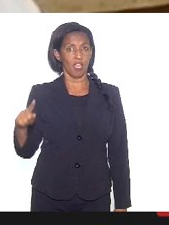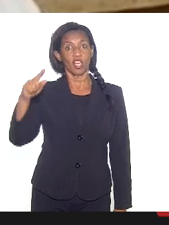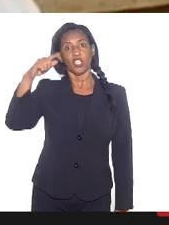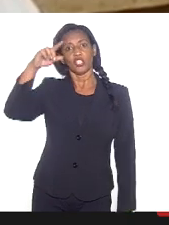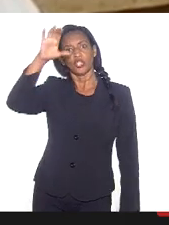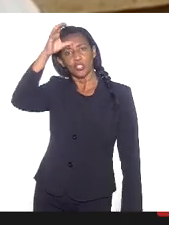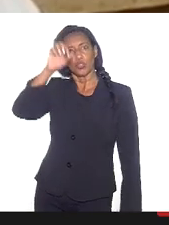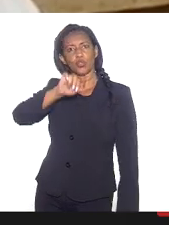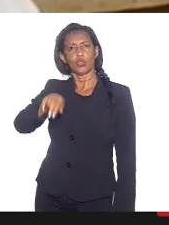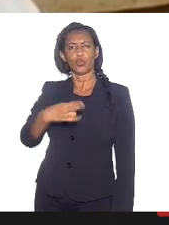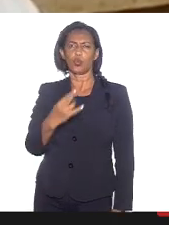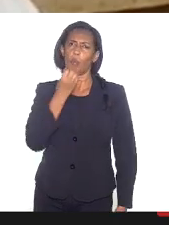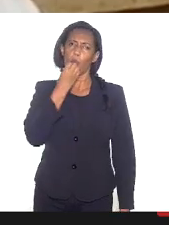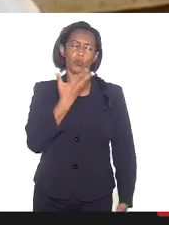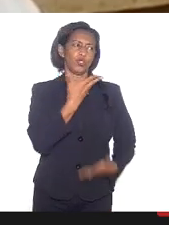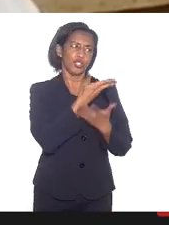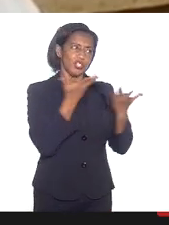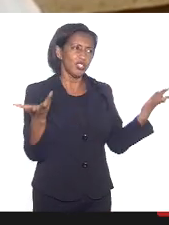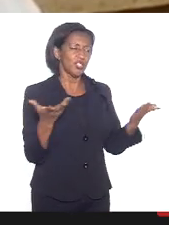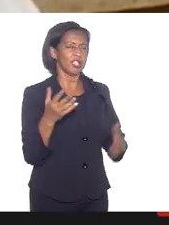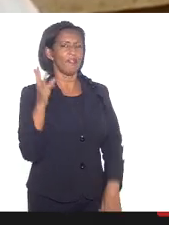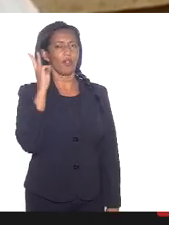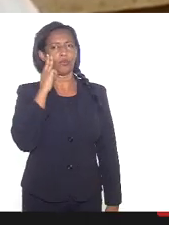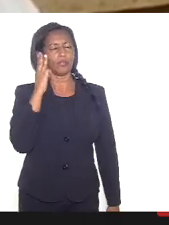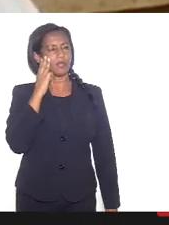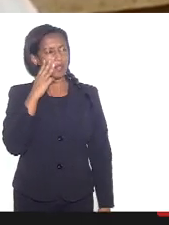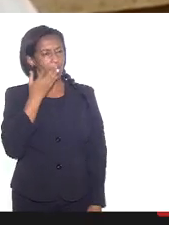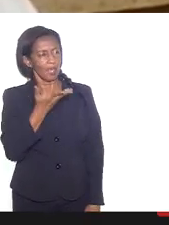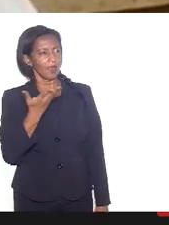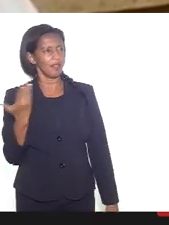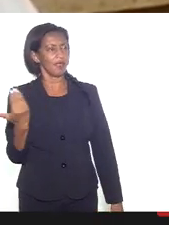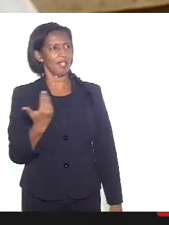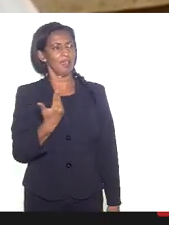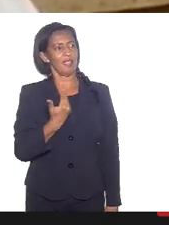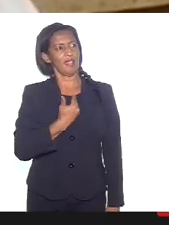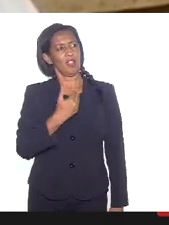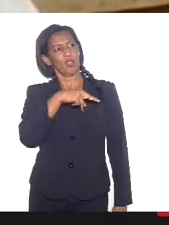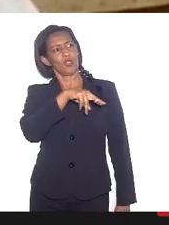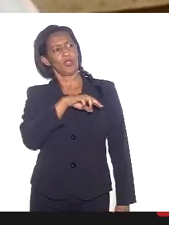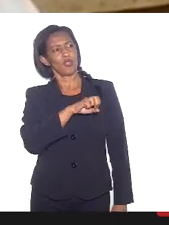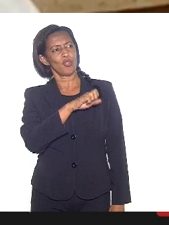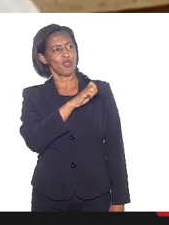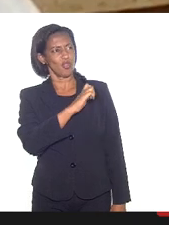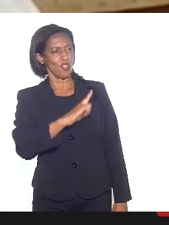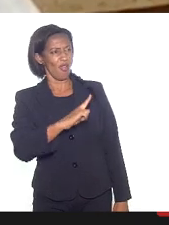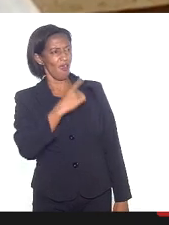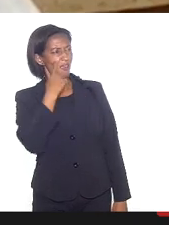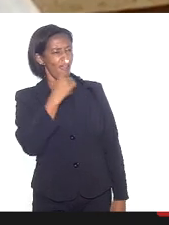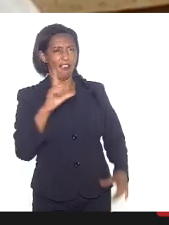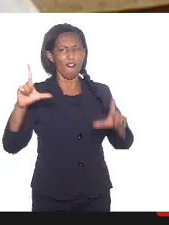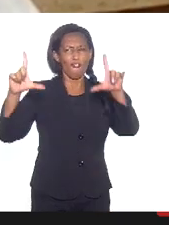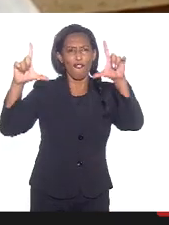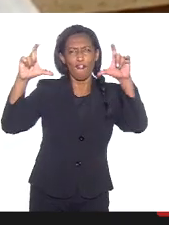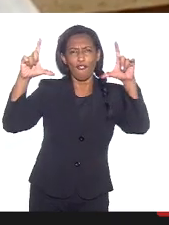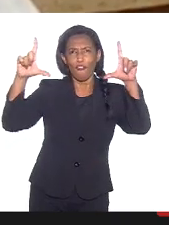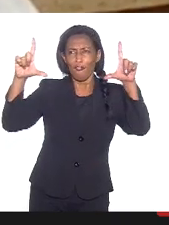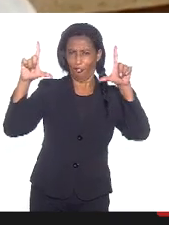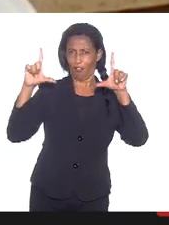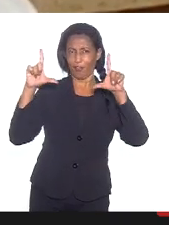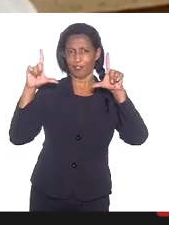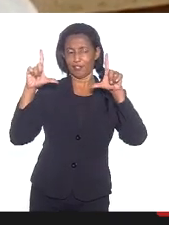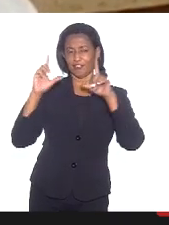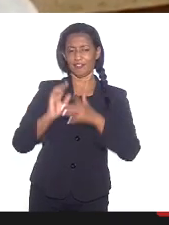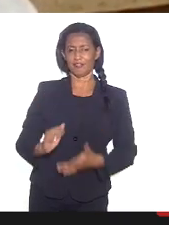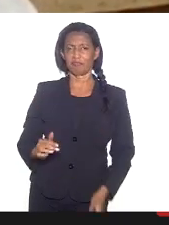muito bom dia para a senhora. Valdeck, meu querido Noel. Noel está numa fotografia, não sei se você reparou, Marta,